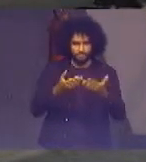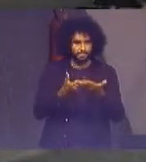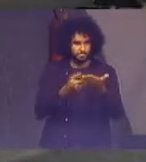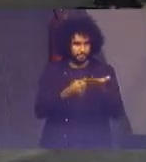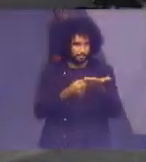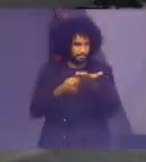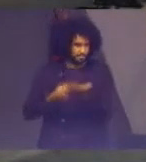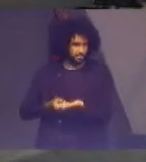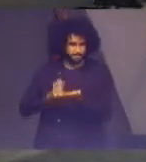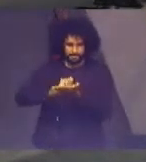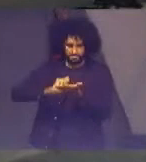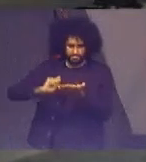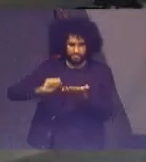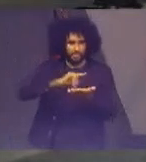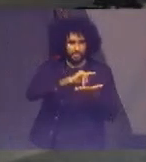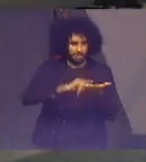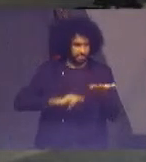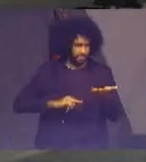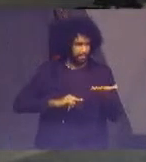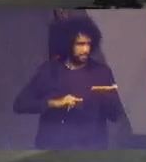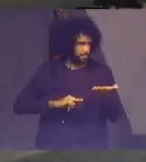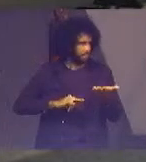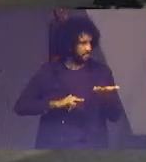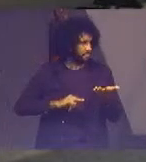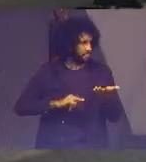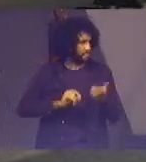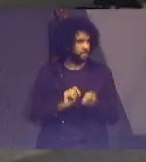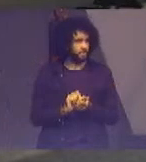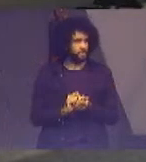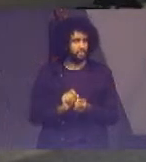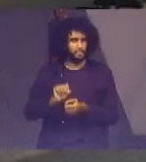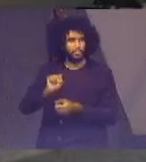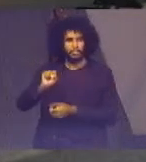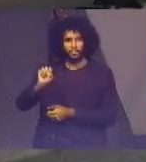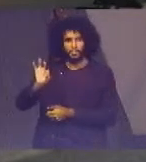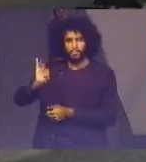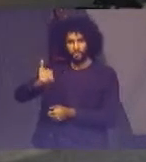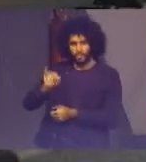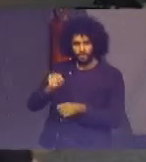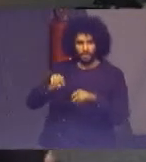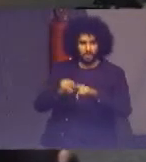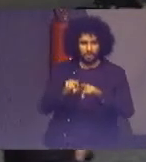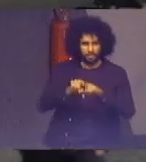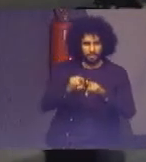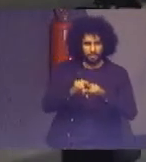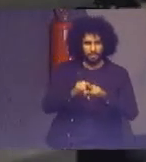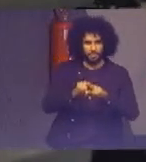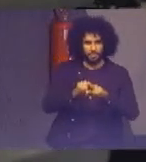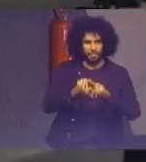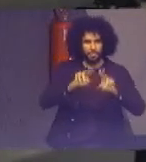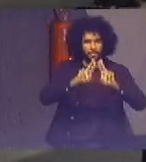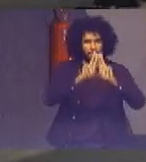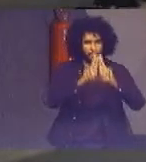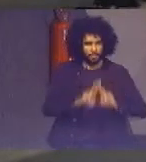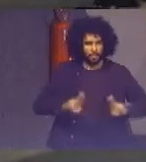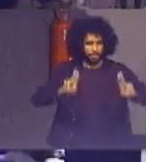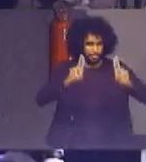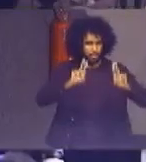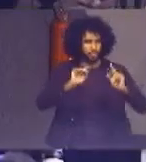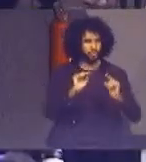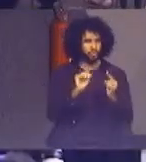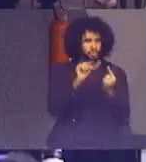assinatura de memorando de entendimento entre o STJ e a ONU Meio Ambiente sobre os objetivos do